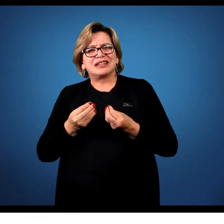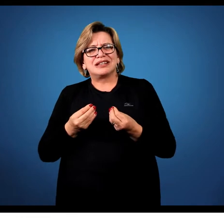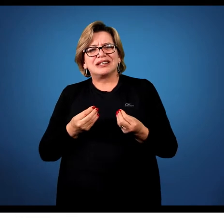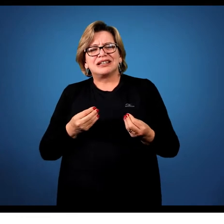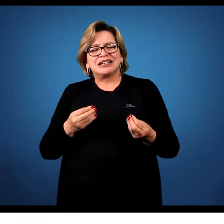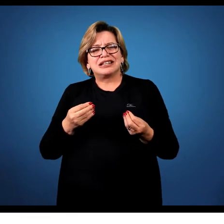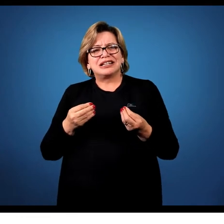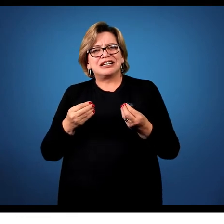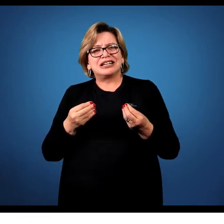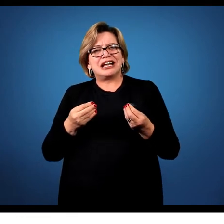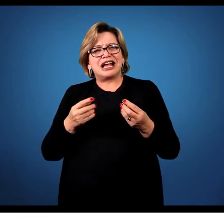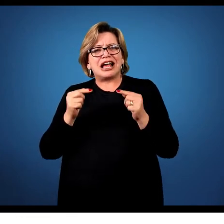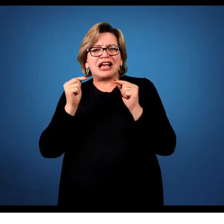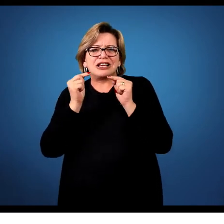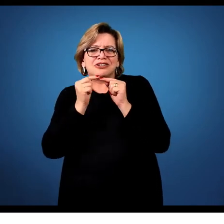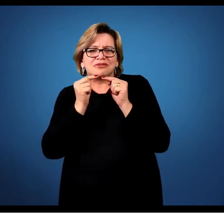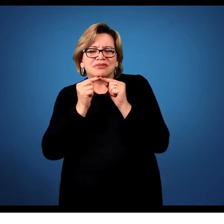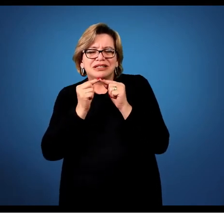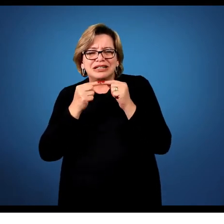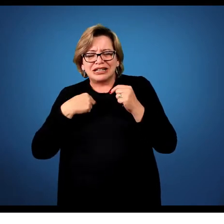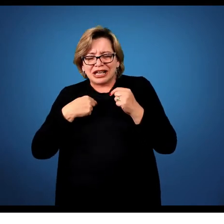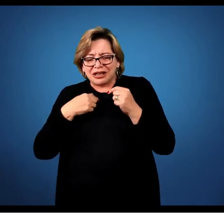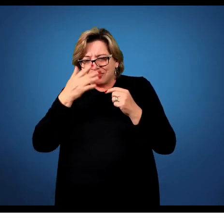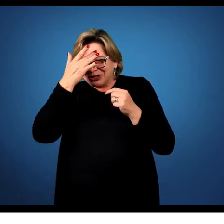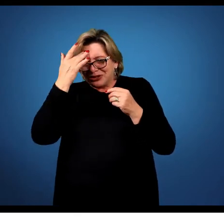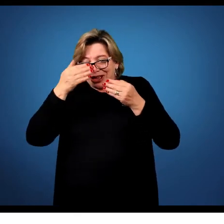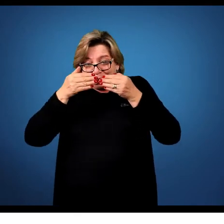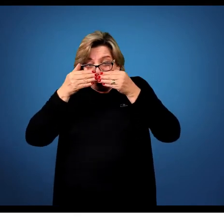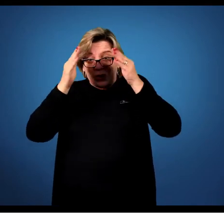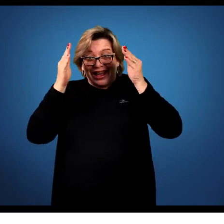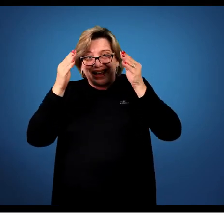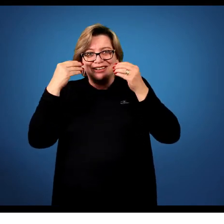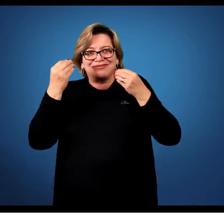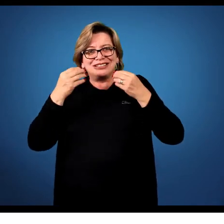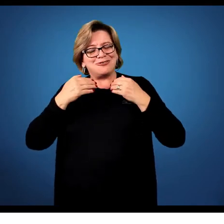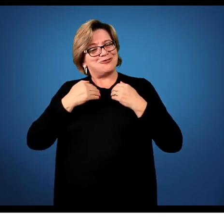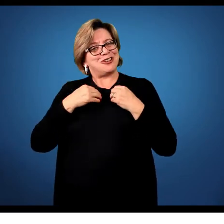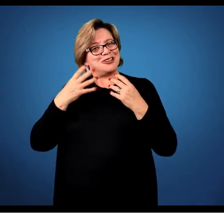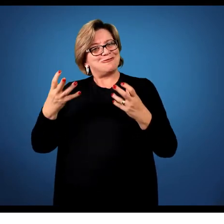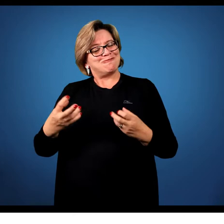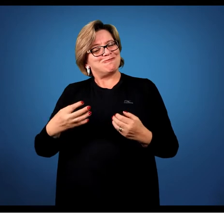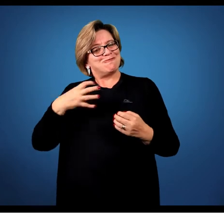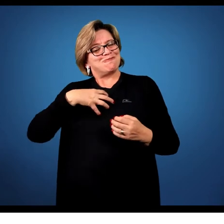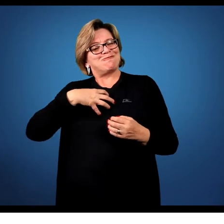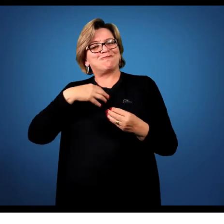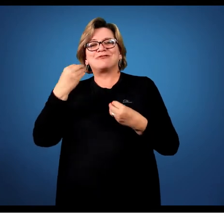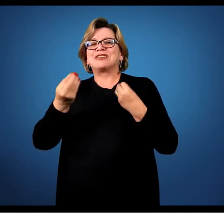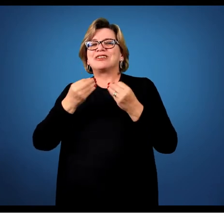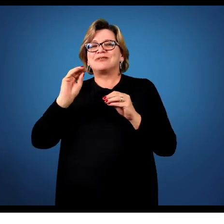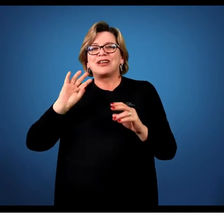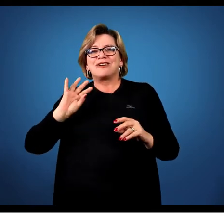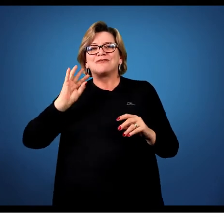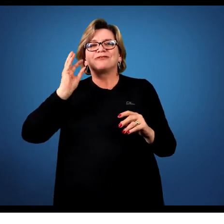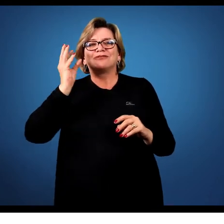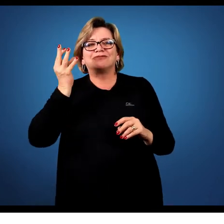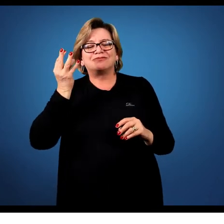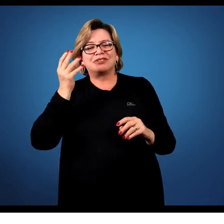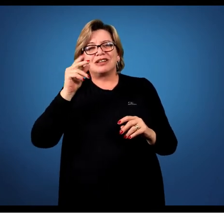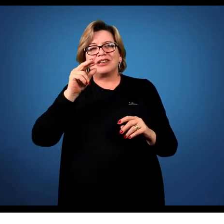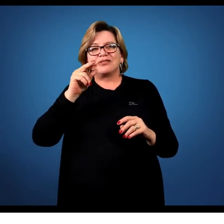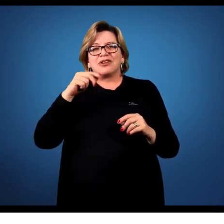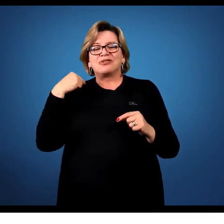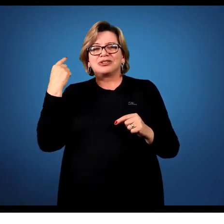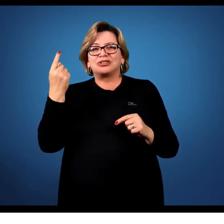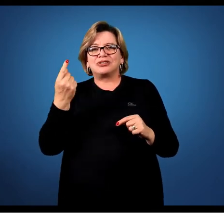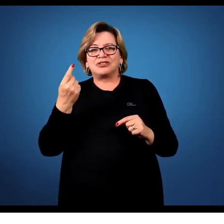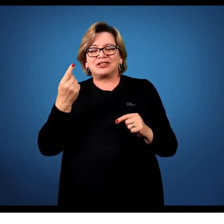muito de estar aberto. É como se eu tenho uma postura, uma atitude para que a coisa aconteça. quando, igual a gente fala